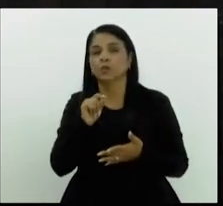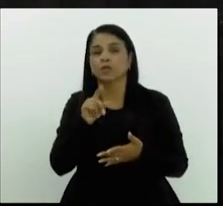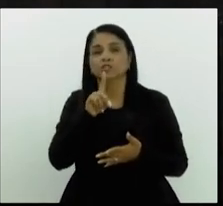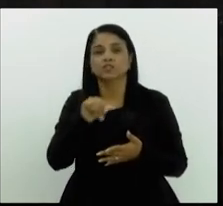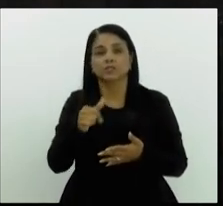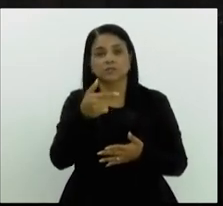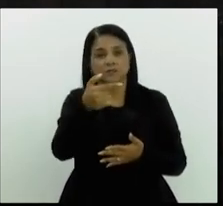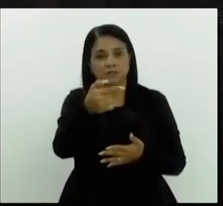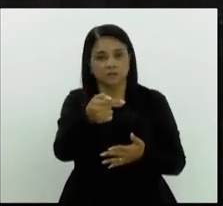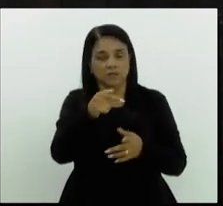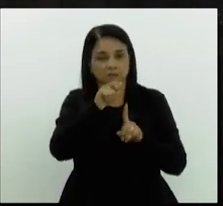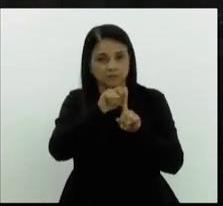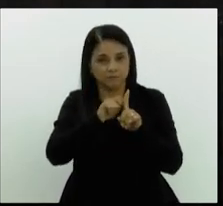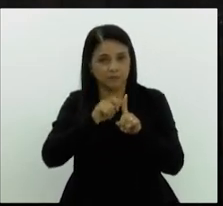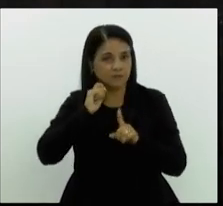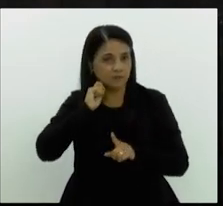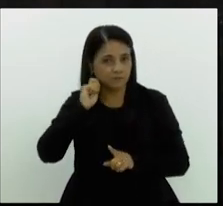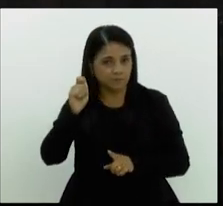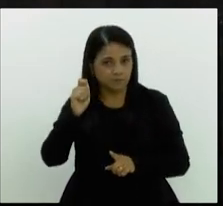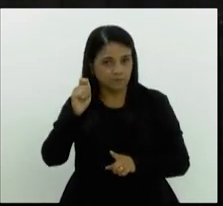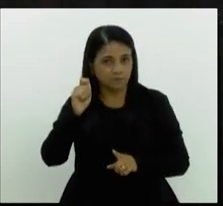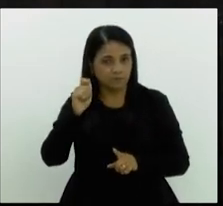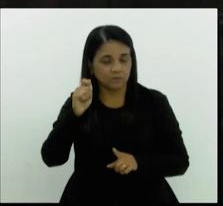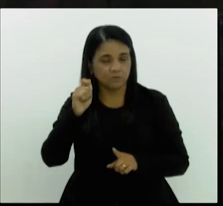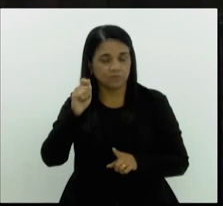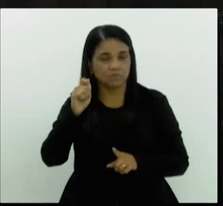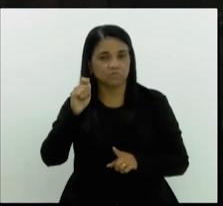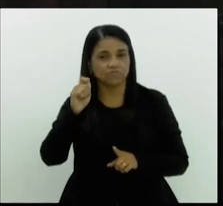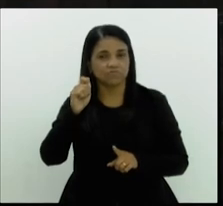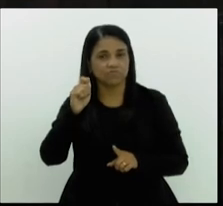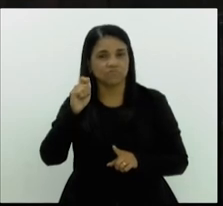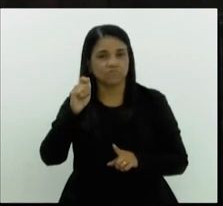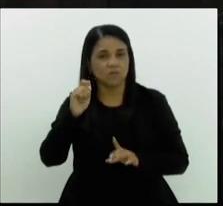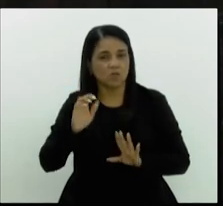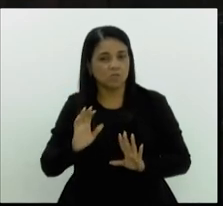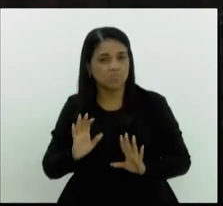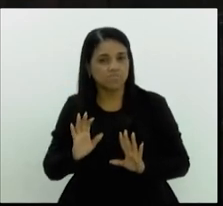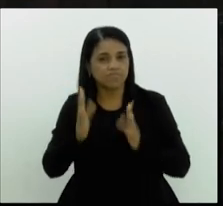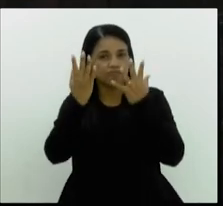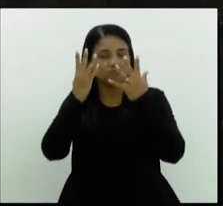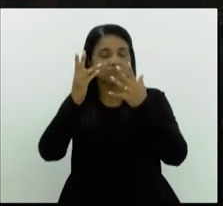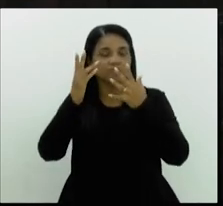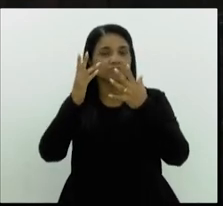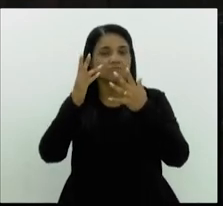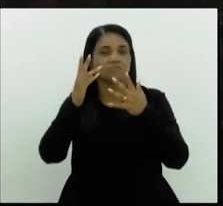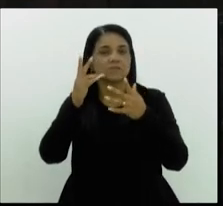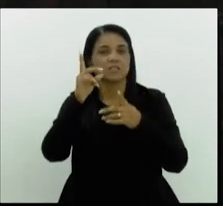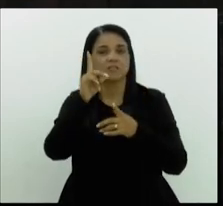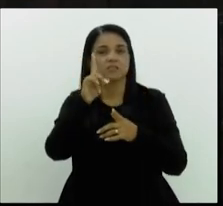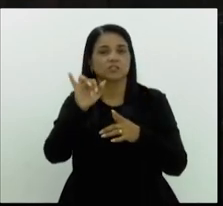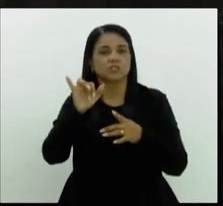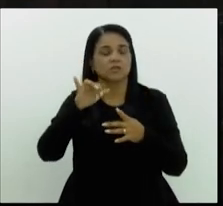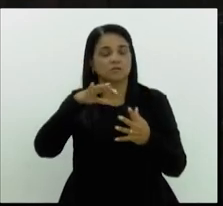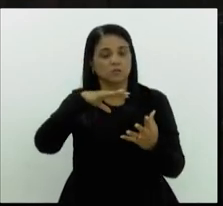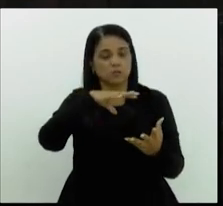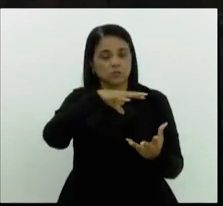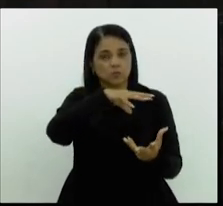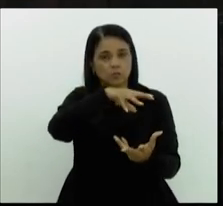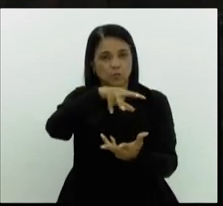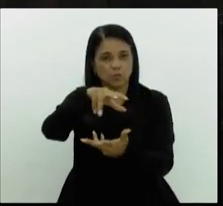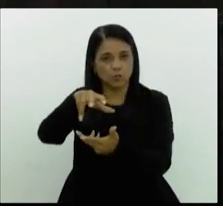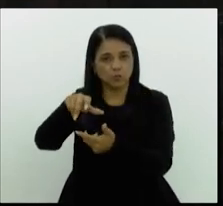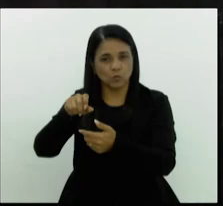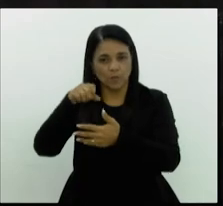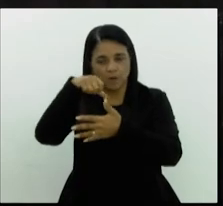17 de abril seria intitulado como Dia Internacional de Luta pela Terra e de Luta